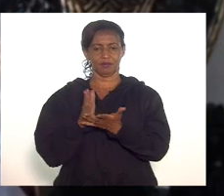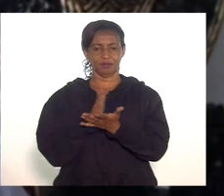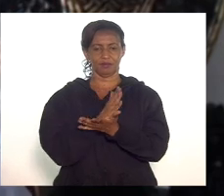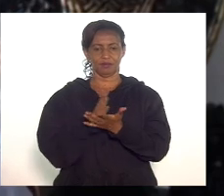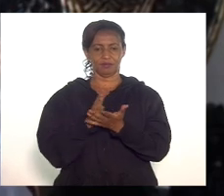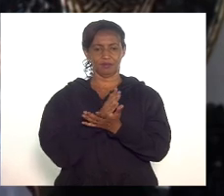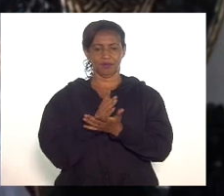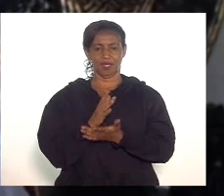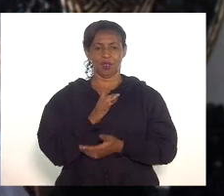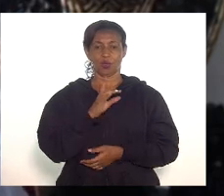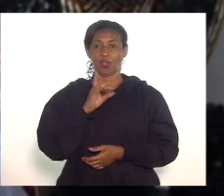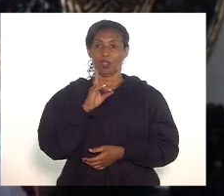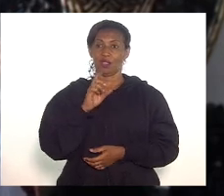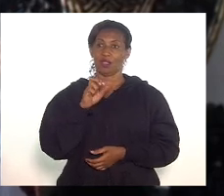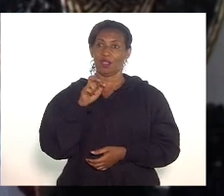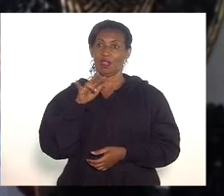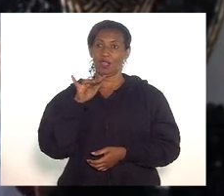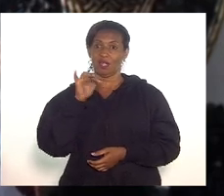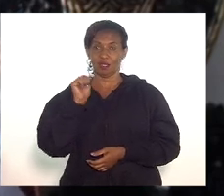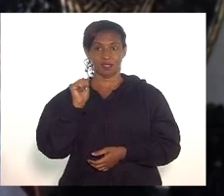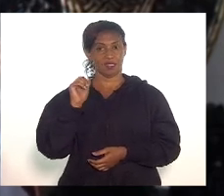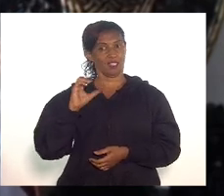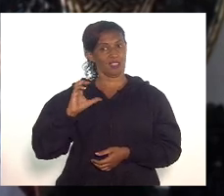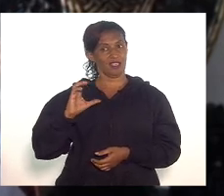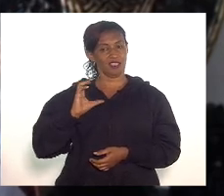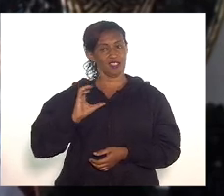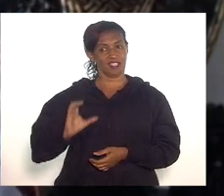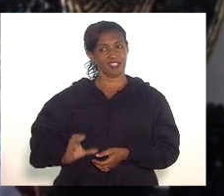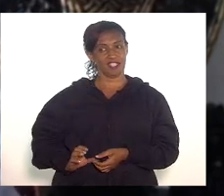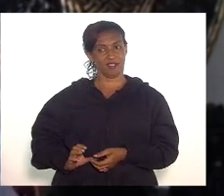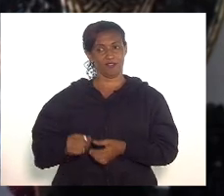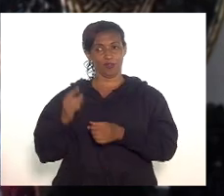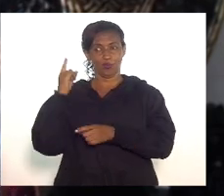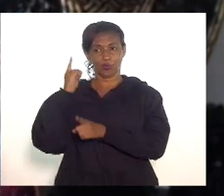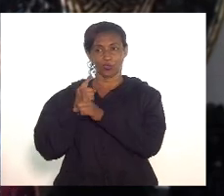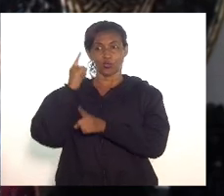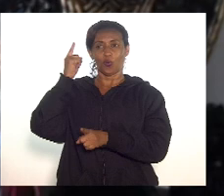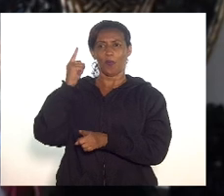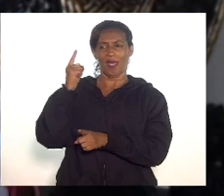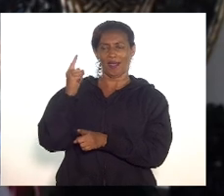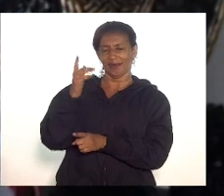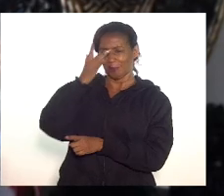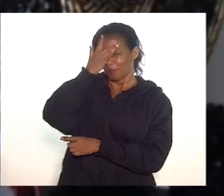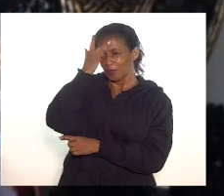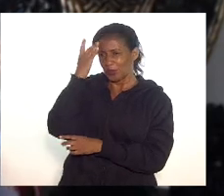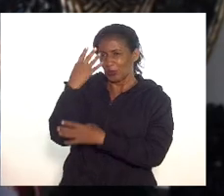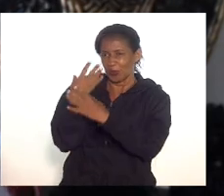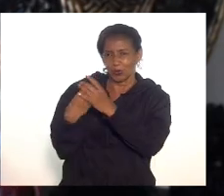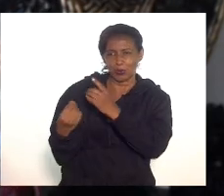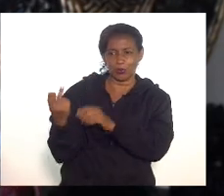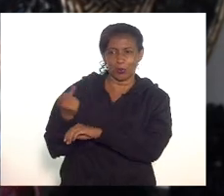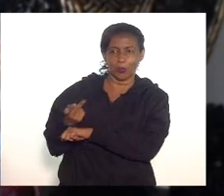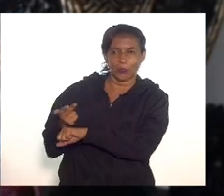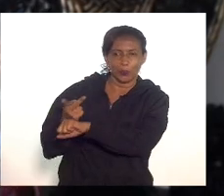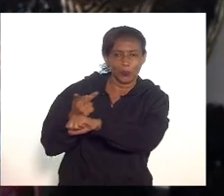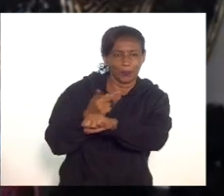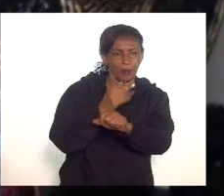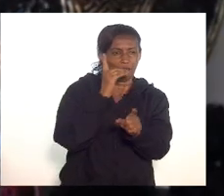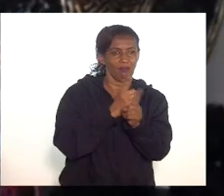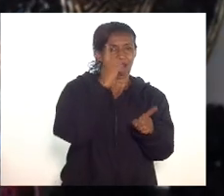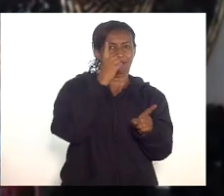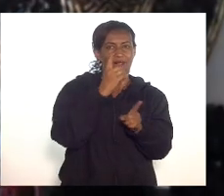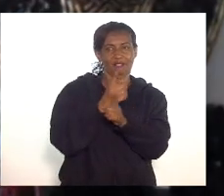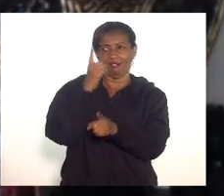algumas delegacias importantes da Polícia Civil. Primeiro, a Delegacia de Descoberta de Paradeiros, pela doutora Helen, que faz um trabalho